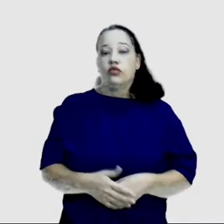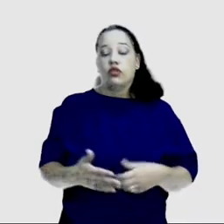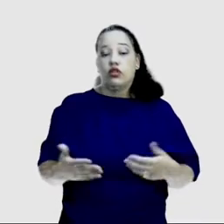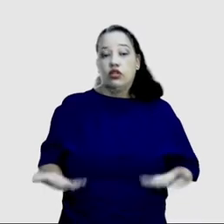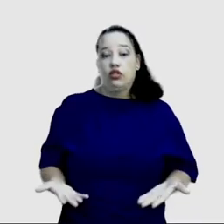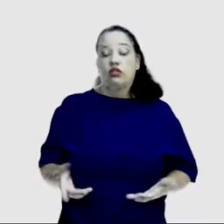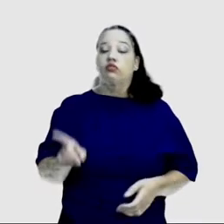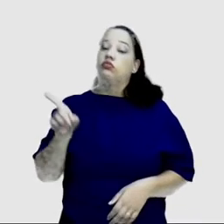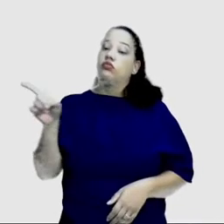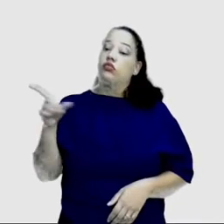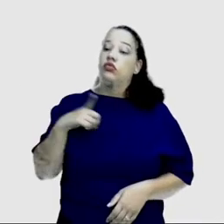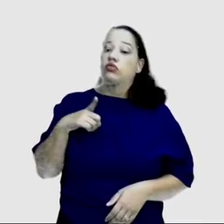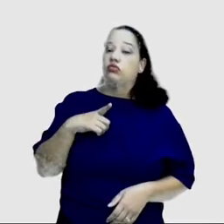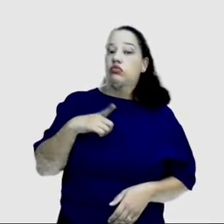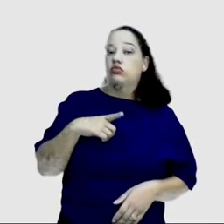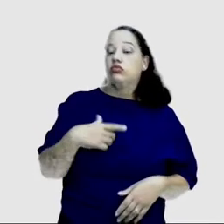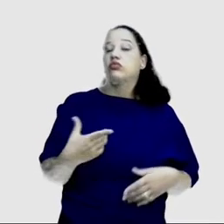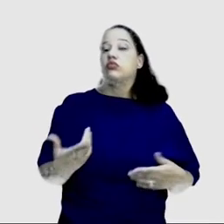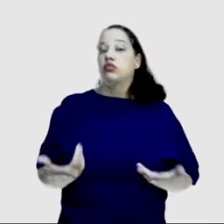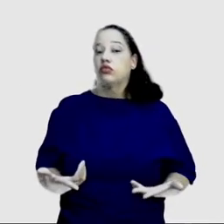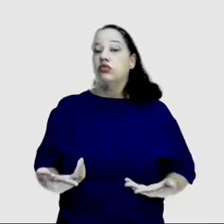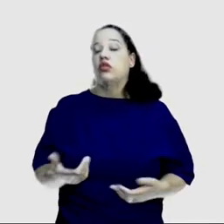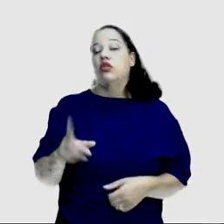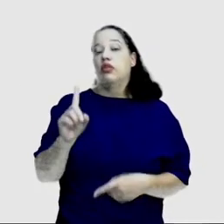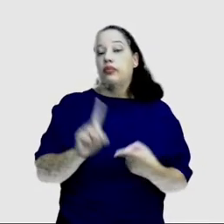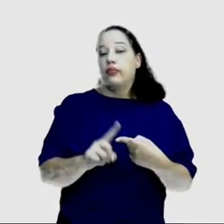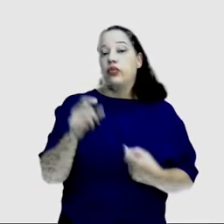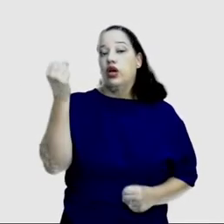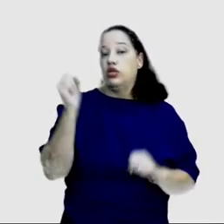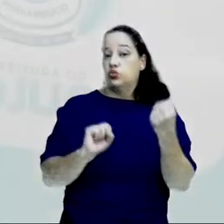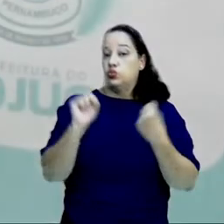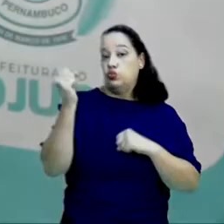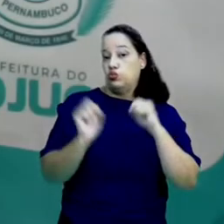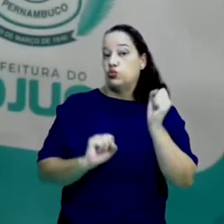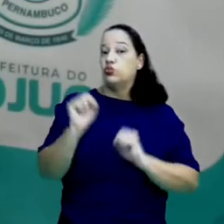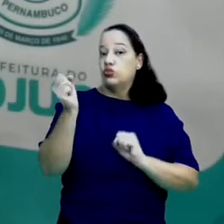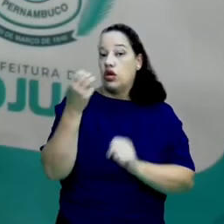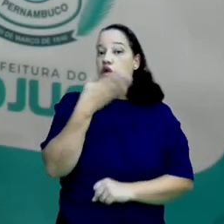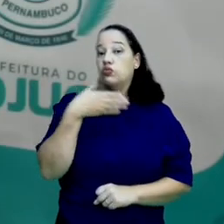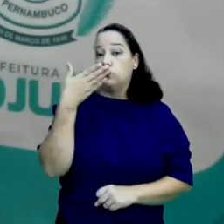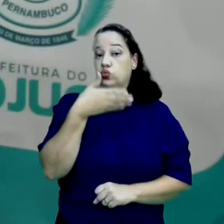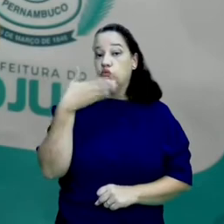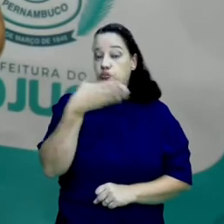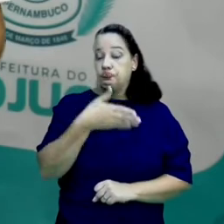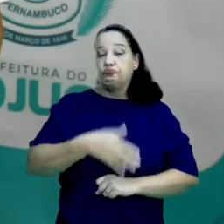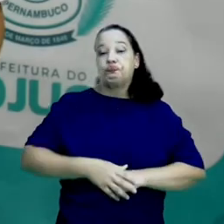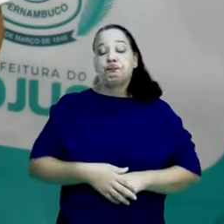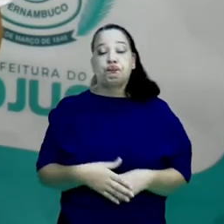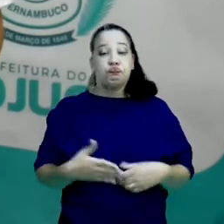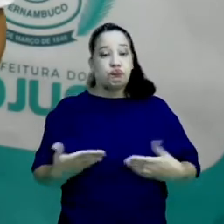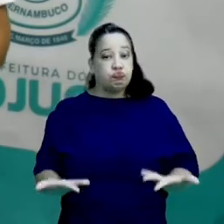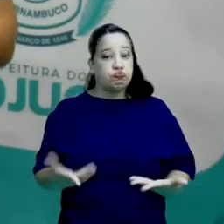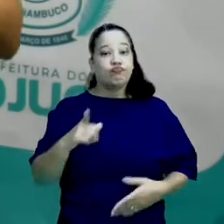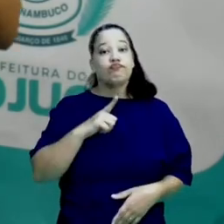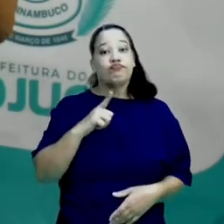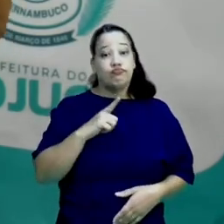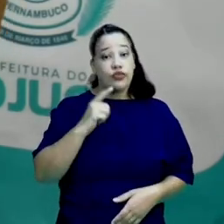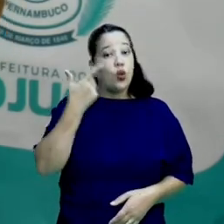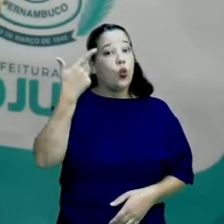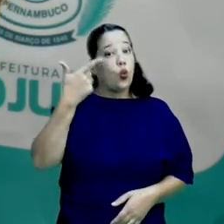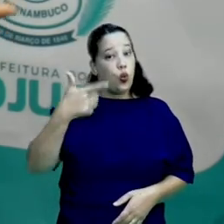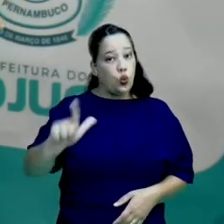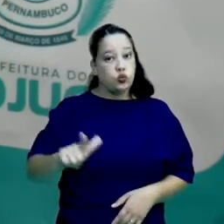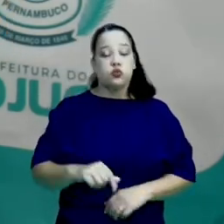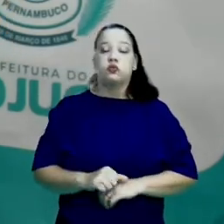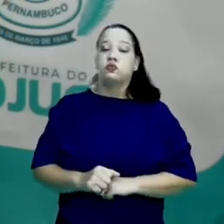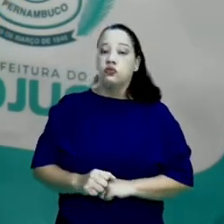A predominância comercial da usina açucareira, como eu falei para vocês, é fato que existiram, sim, outras